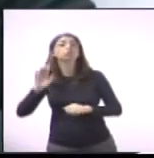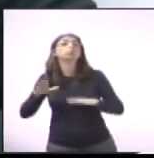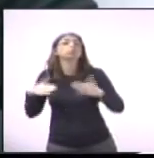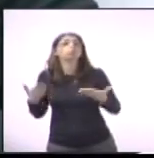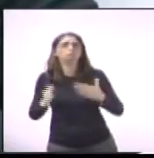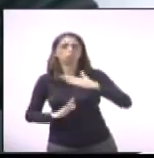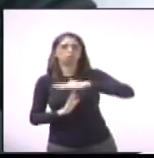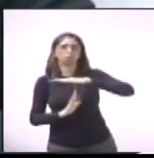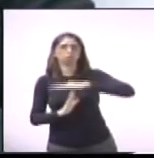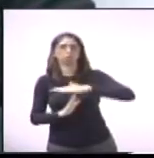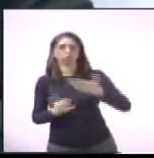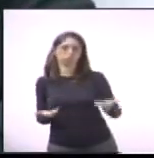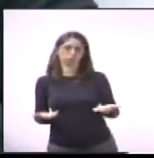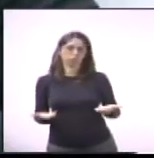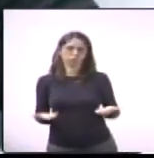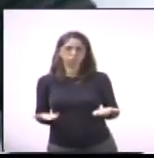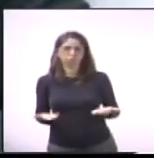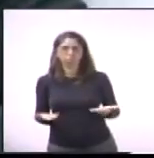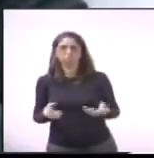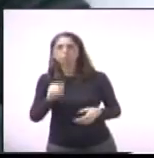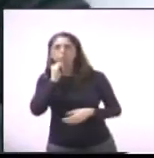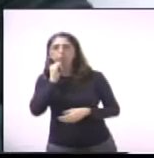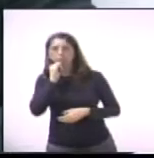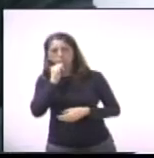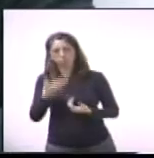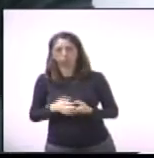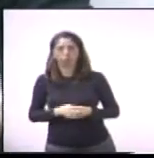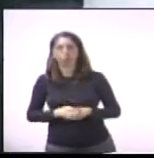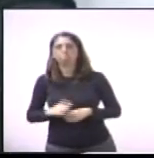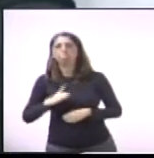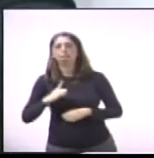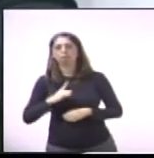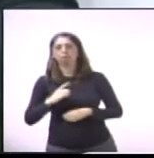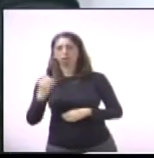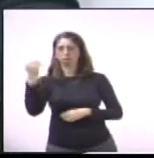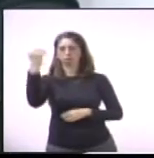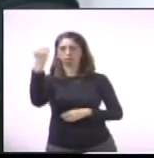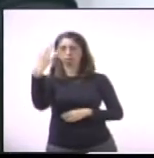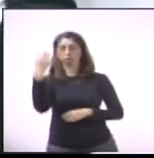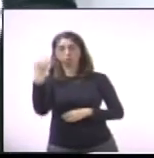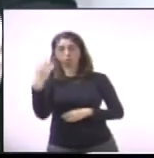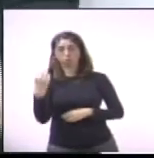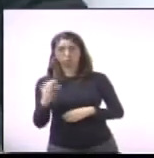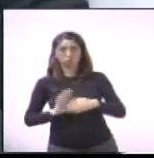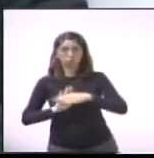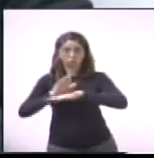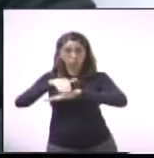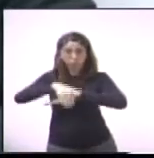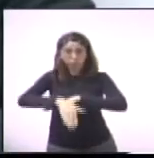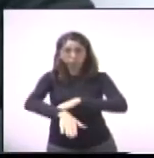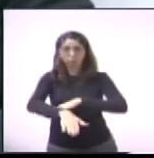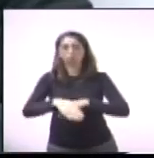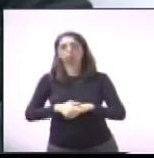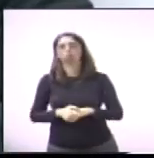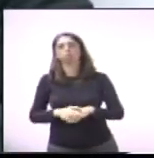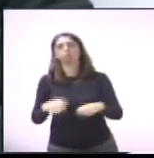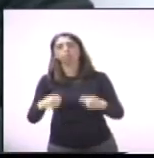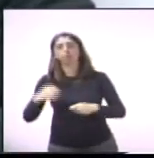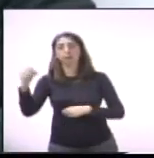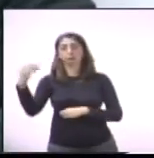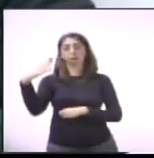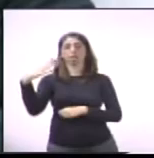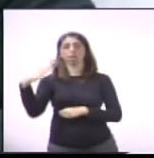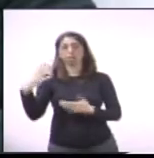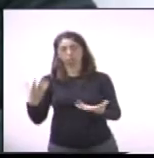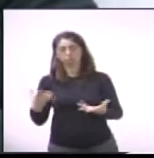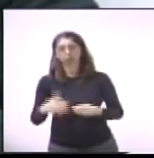população, como no caso das lombadas eletrônicas ou as lombosfaixas na frente de algumas igrejas,